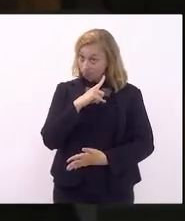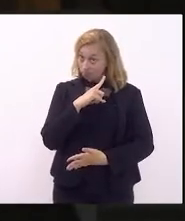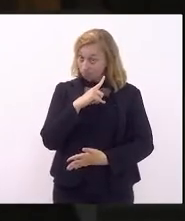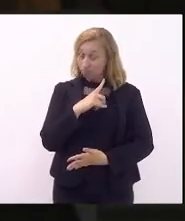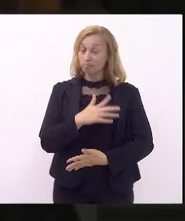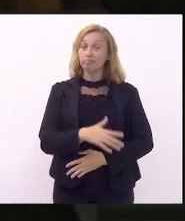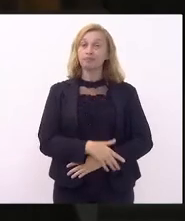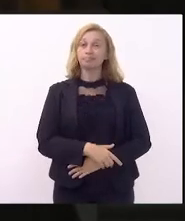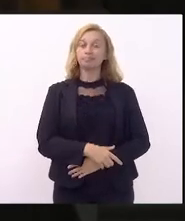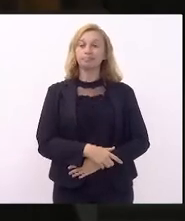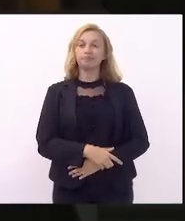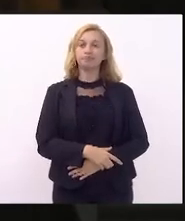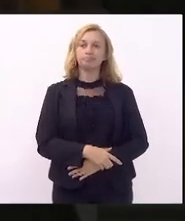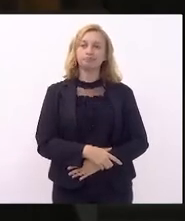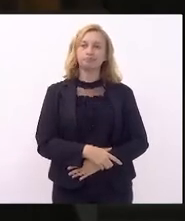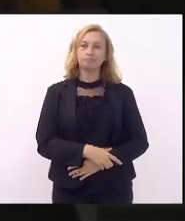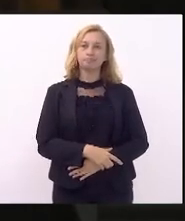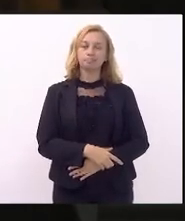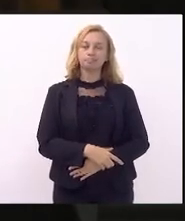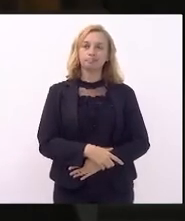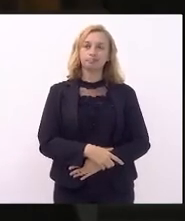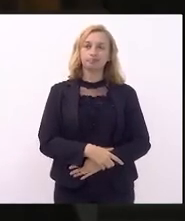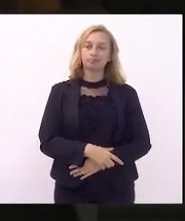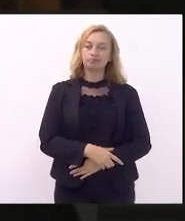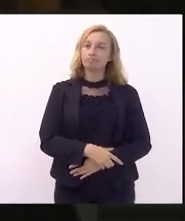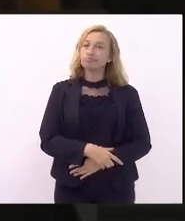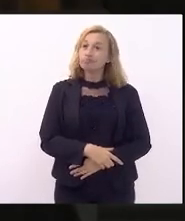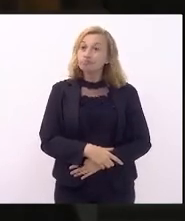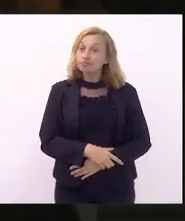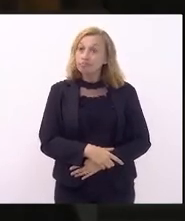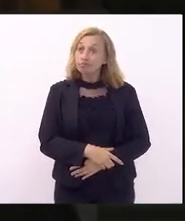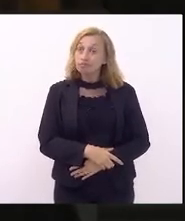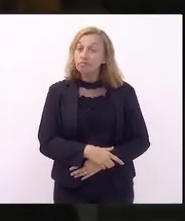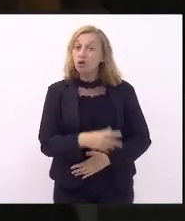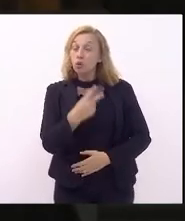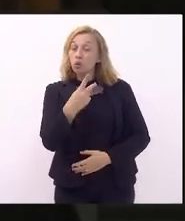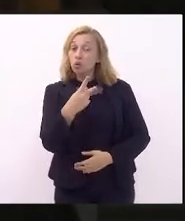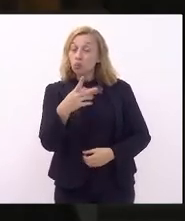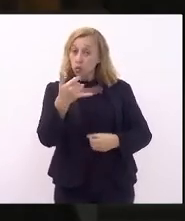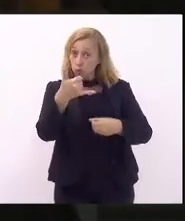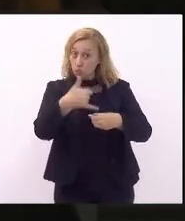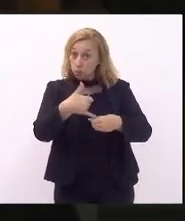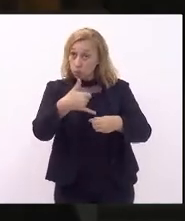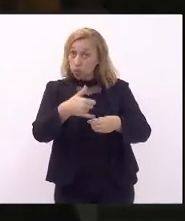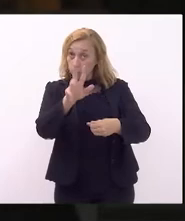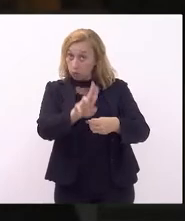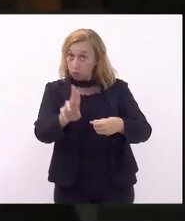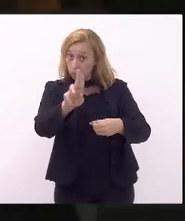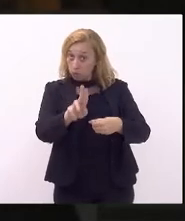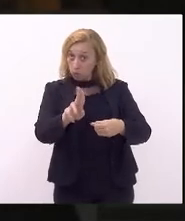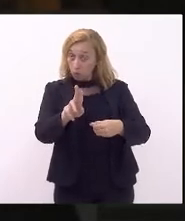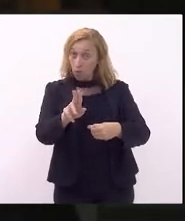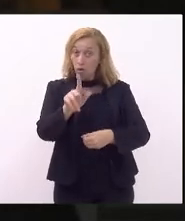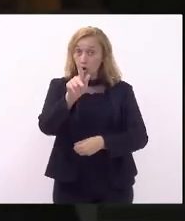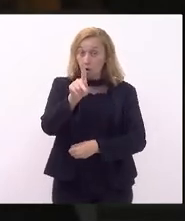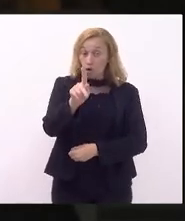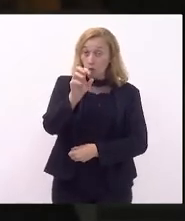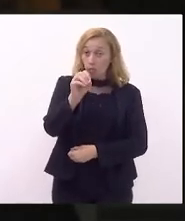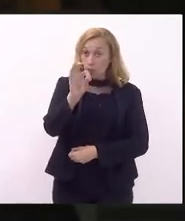e talvez abasteça o seu carro que eu estou falando, no posto Ipiranga.